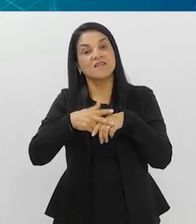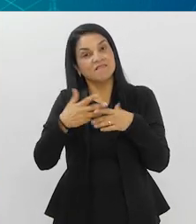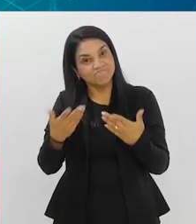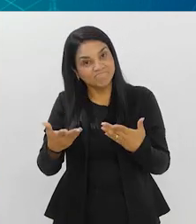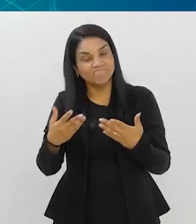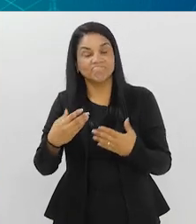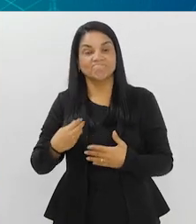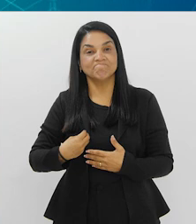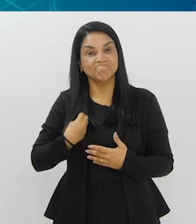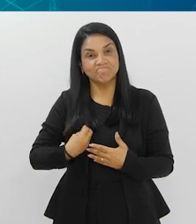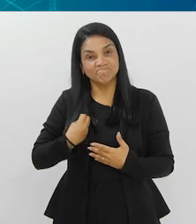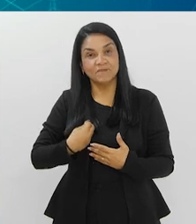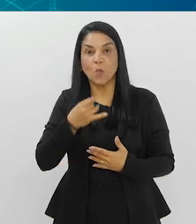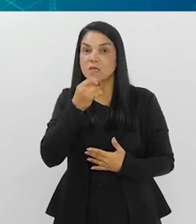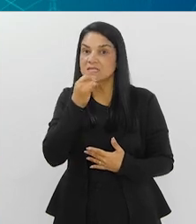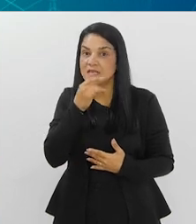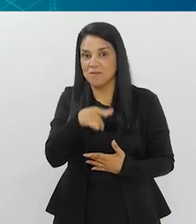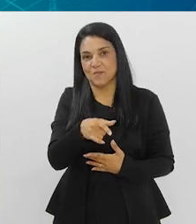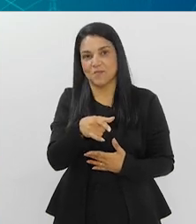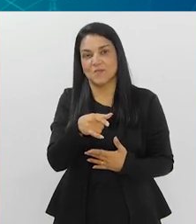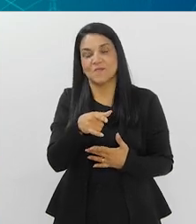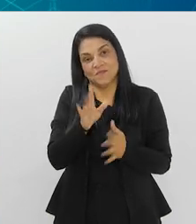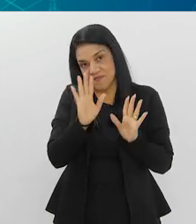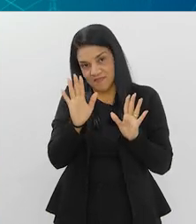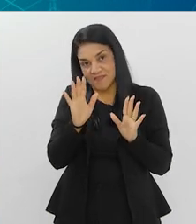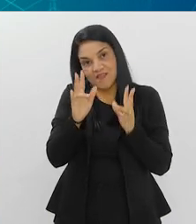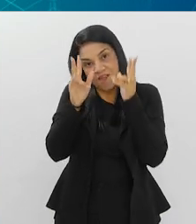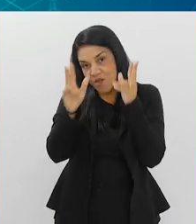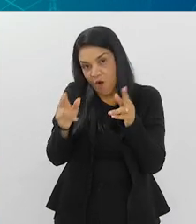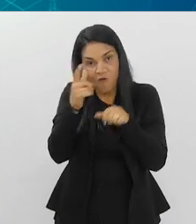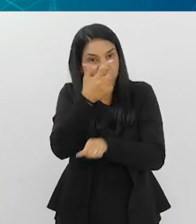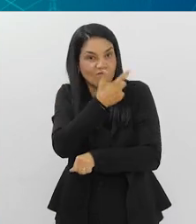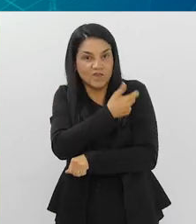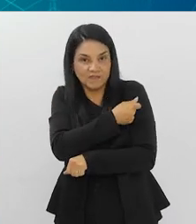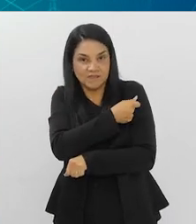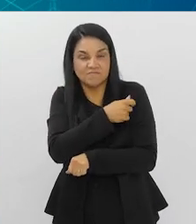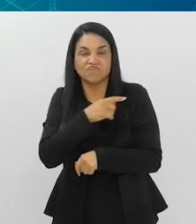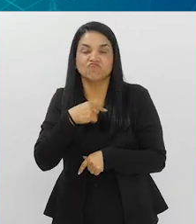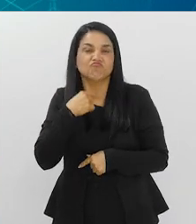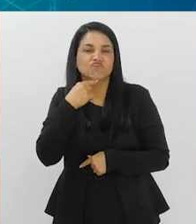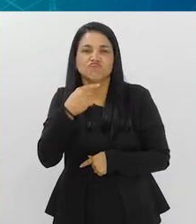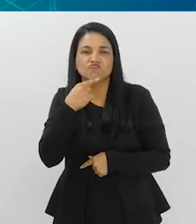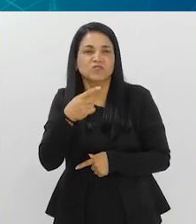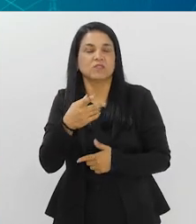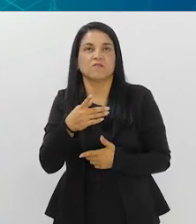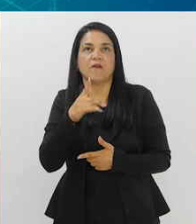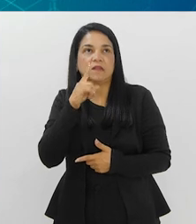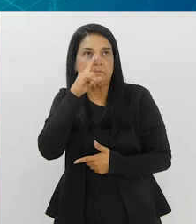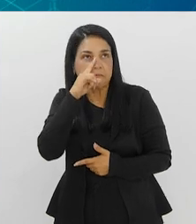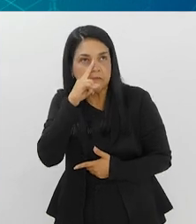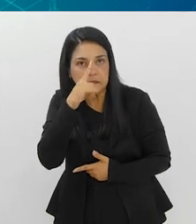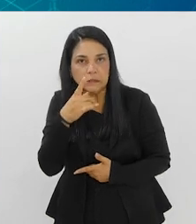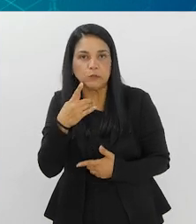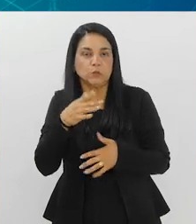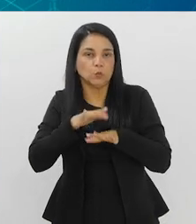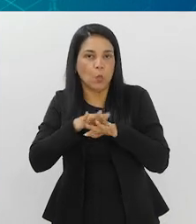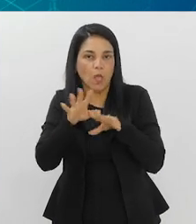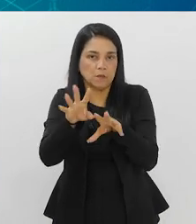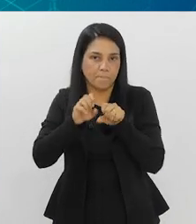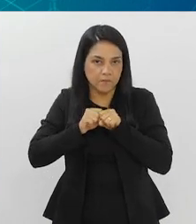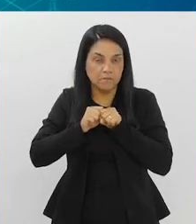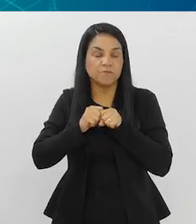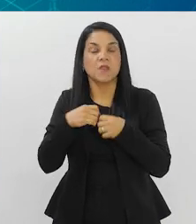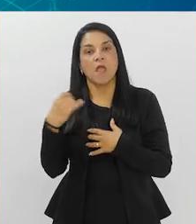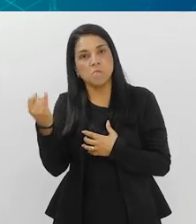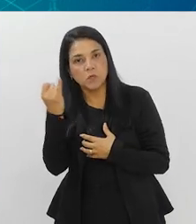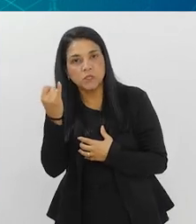isso. A gente vive isso para várias coisas. Não é só para vacina. Não adianta você dizer que tem risco. Não adianta você dizer